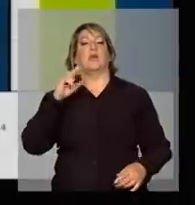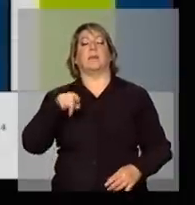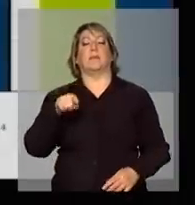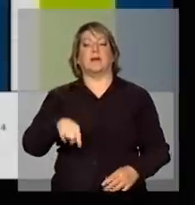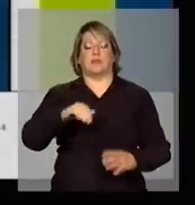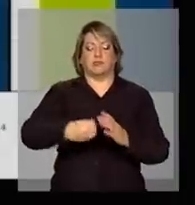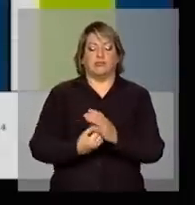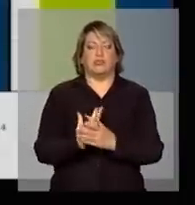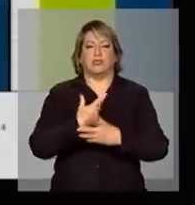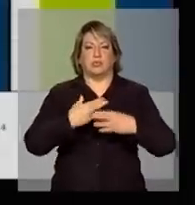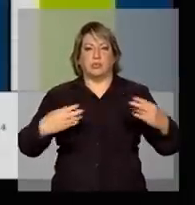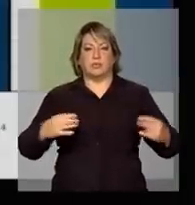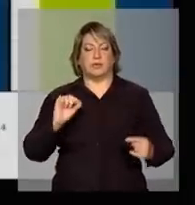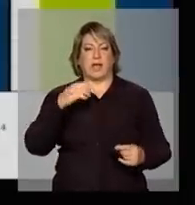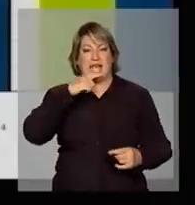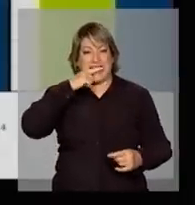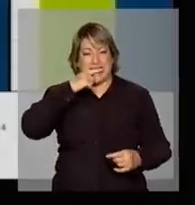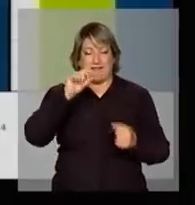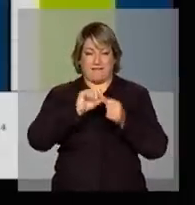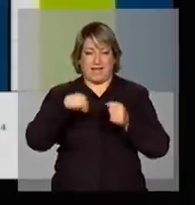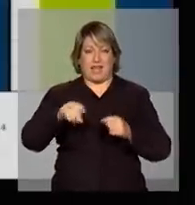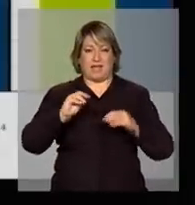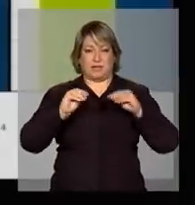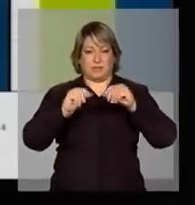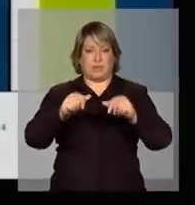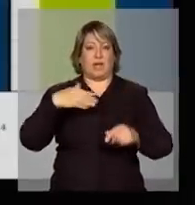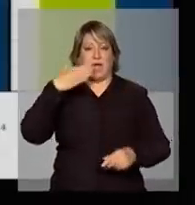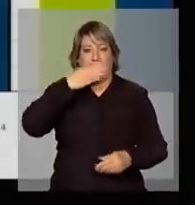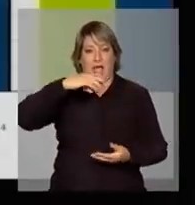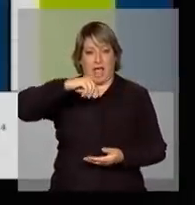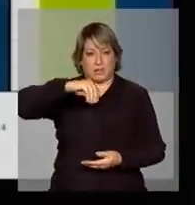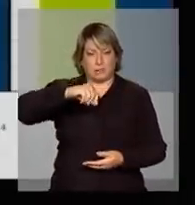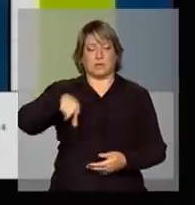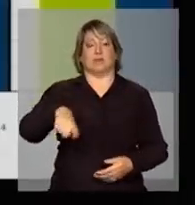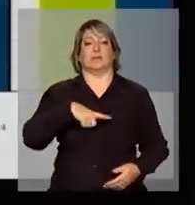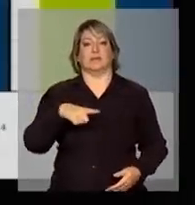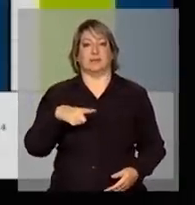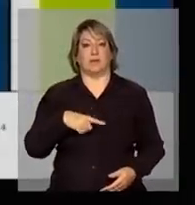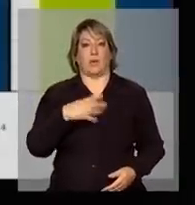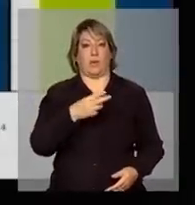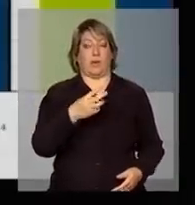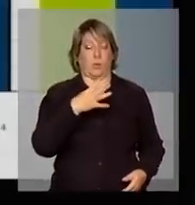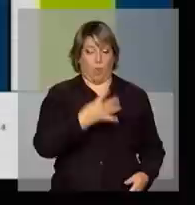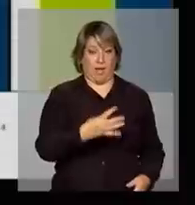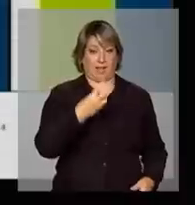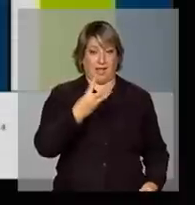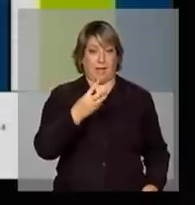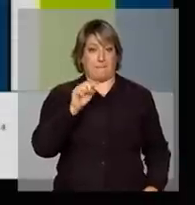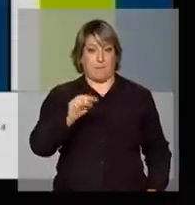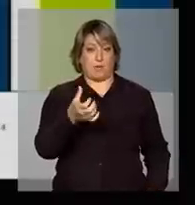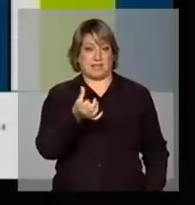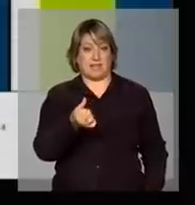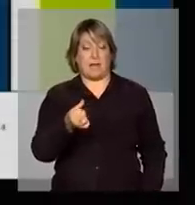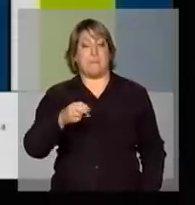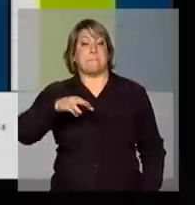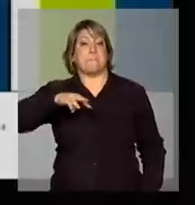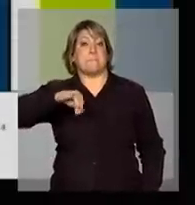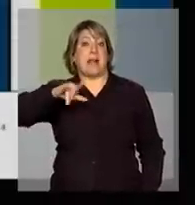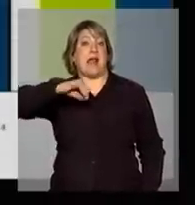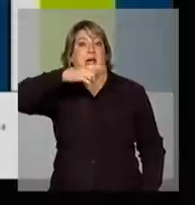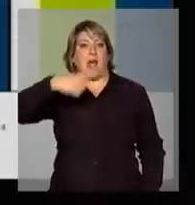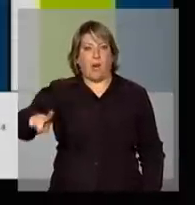estimativa que se atinja a 43,6 milhões de toneladas, e quase